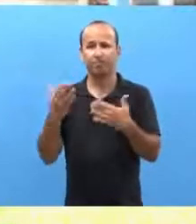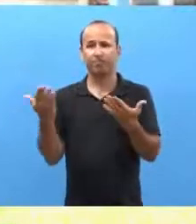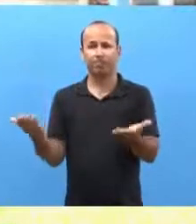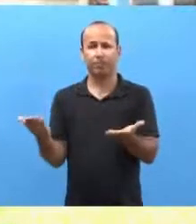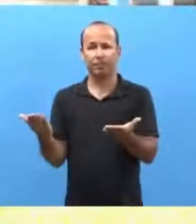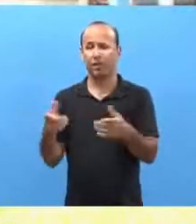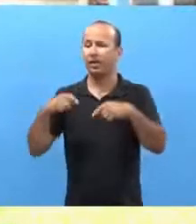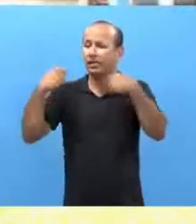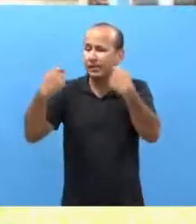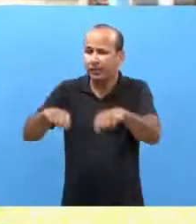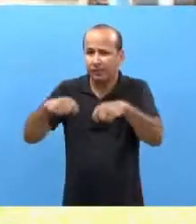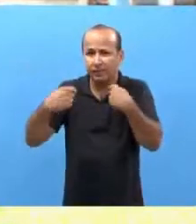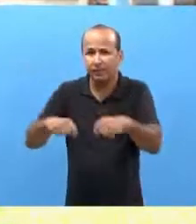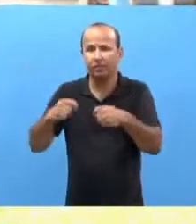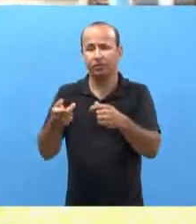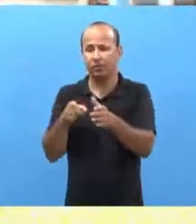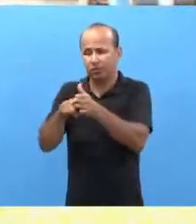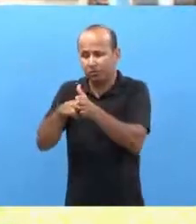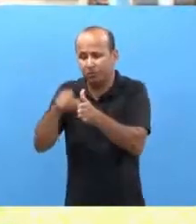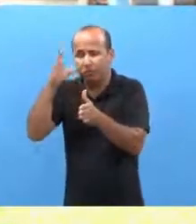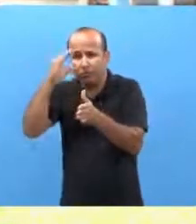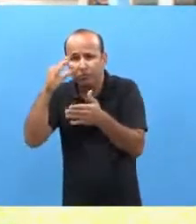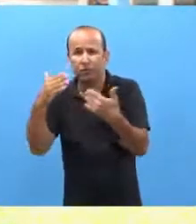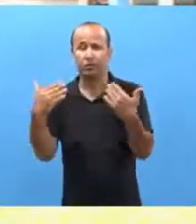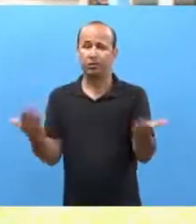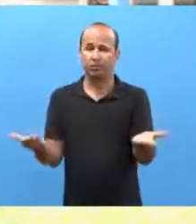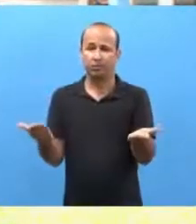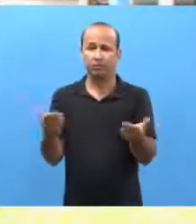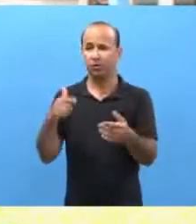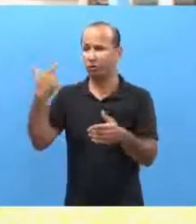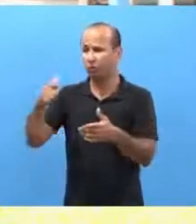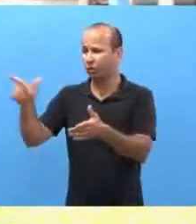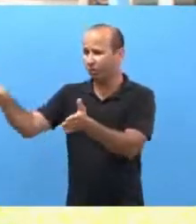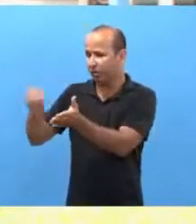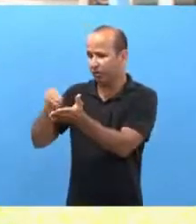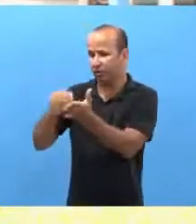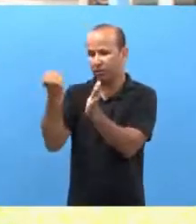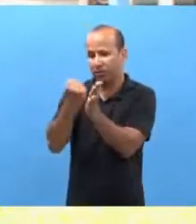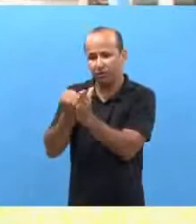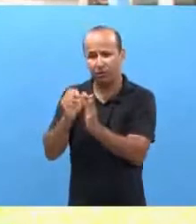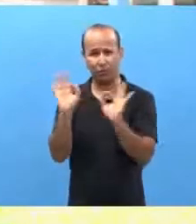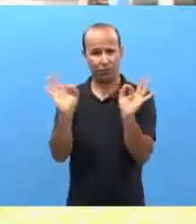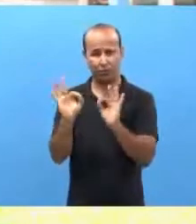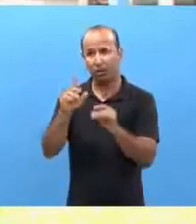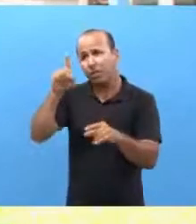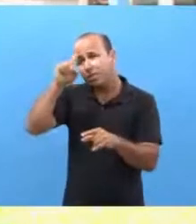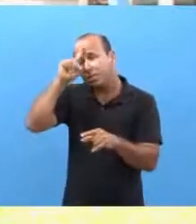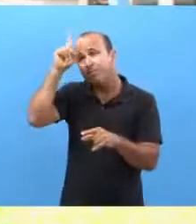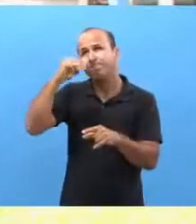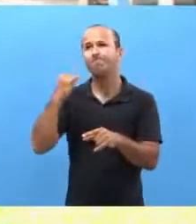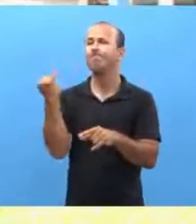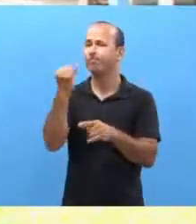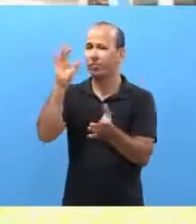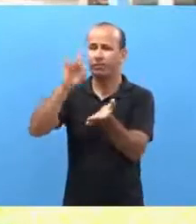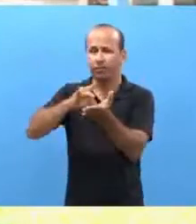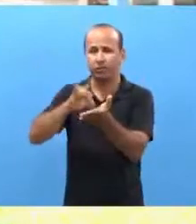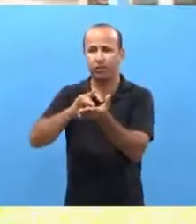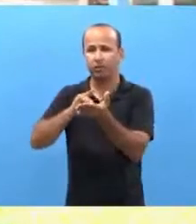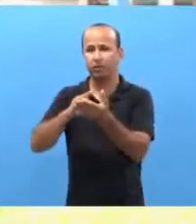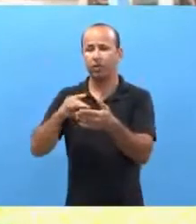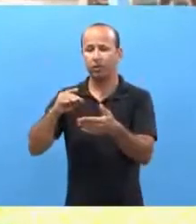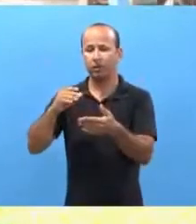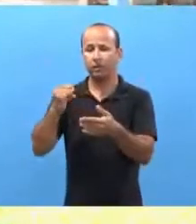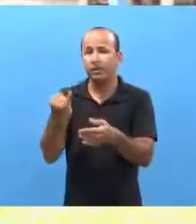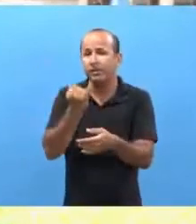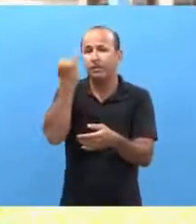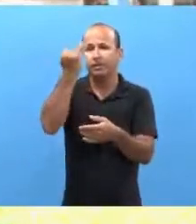do estado, e que há necessidade de consulta dos mesmos. Então, não tendo esse registro, a gente vê isso é importante.